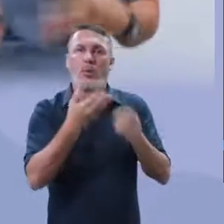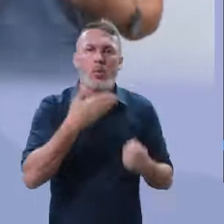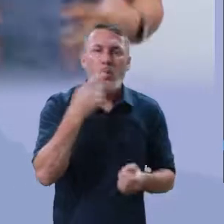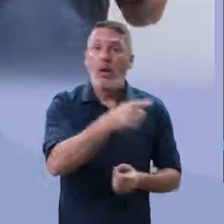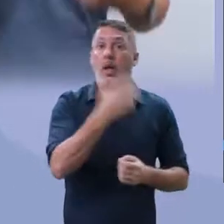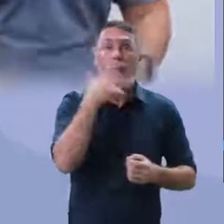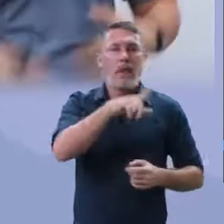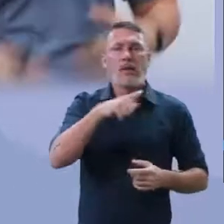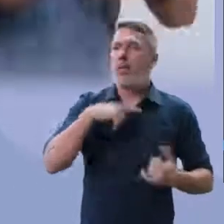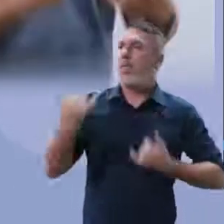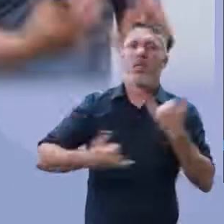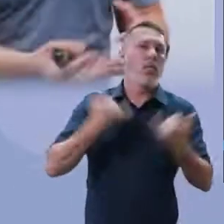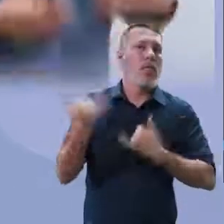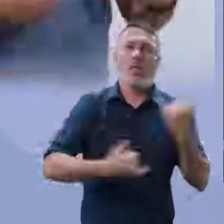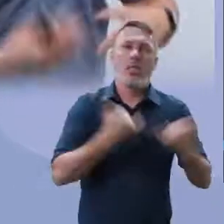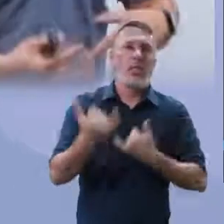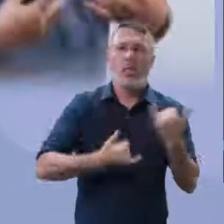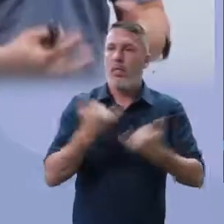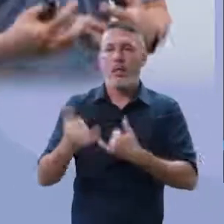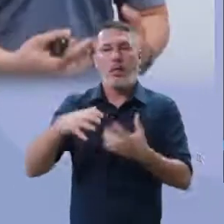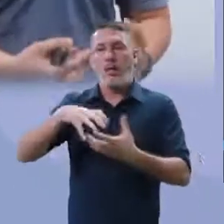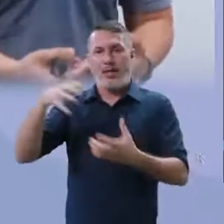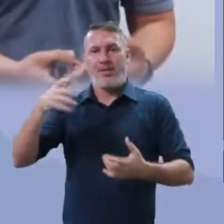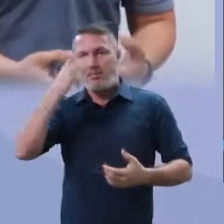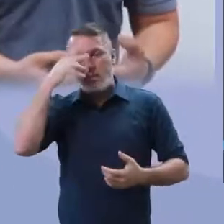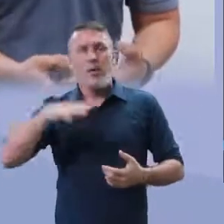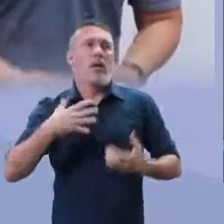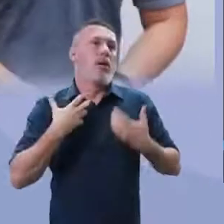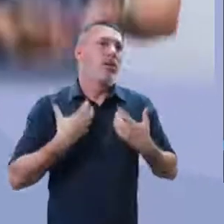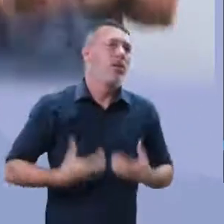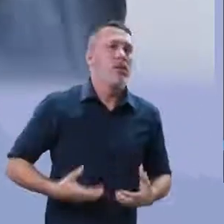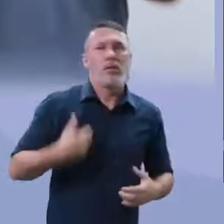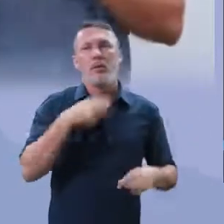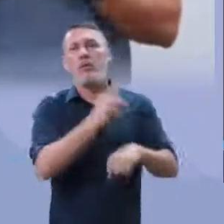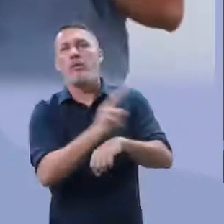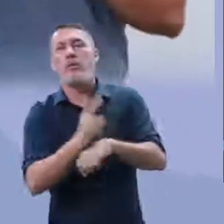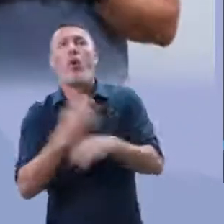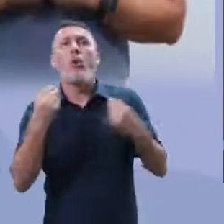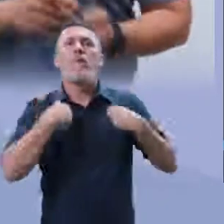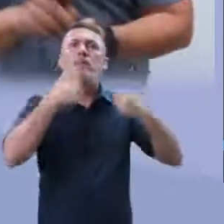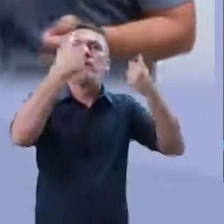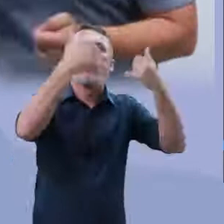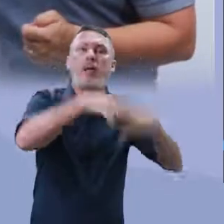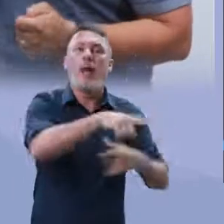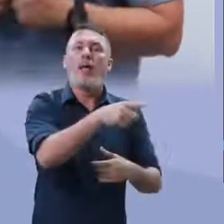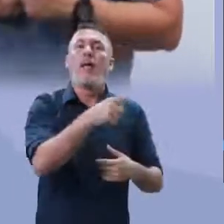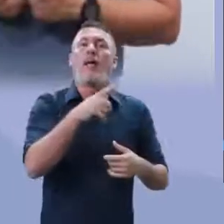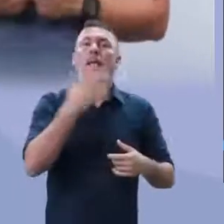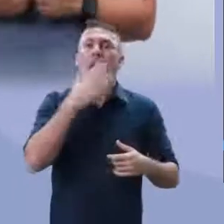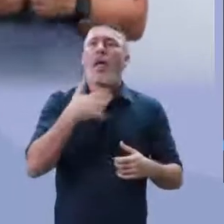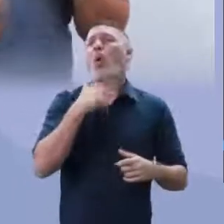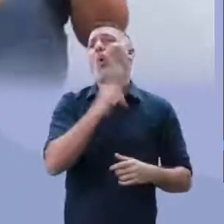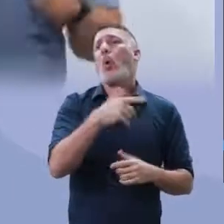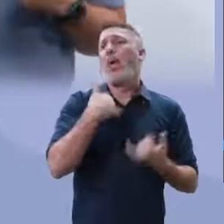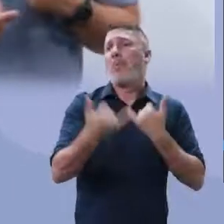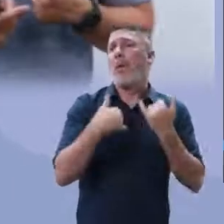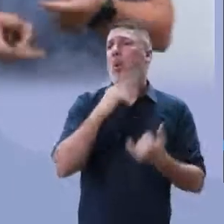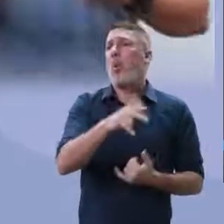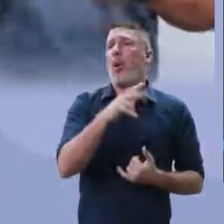as crianças têm que gastar energia, como que esses meninos vão gastar energia dentro de casa, como que eu vou explicar para uma criança que ela não pode sair.